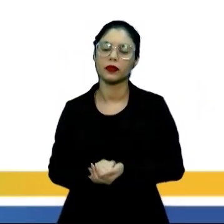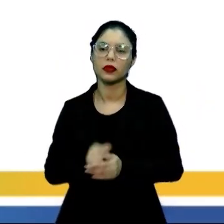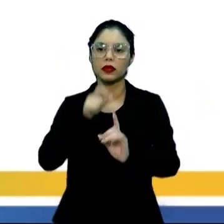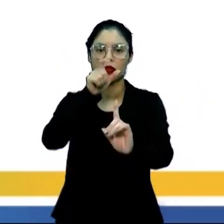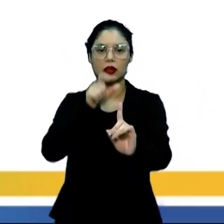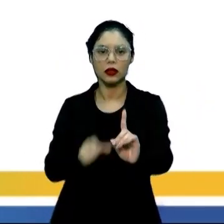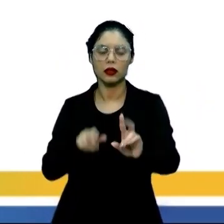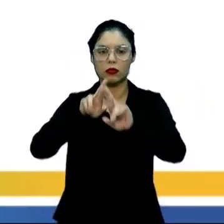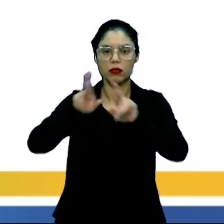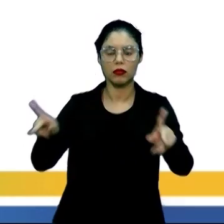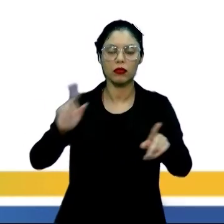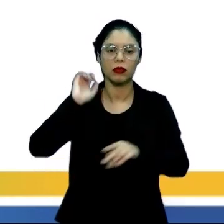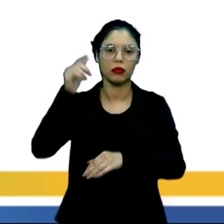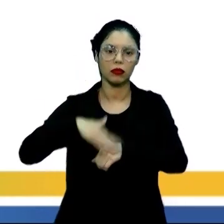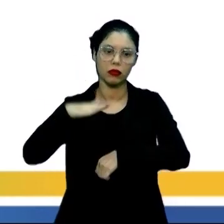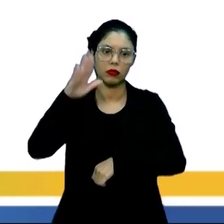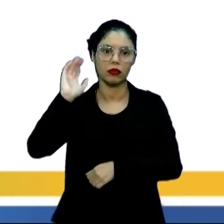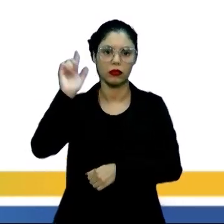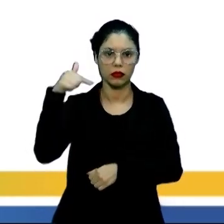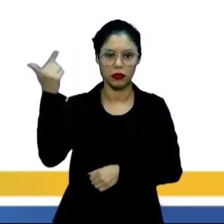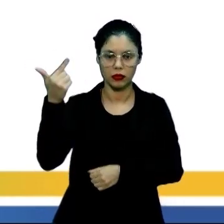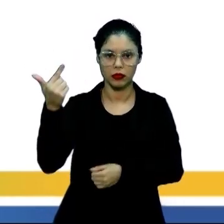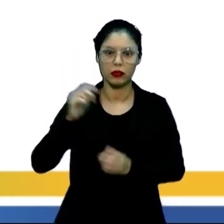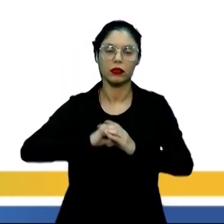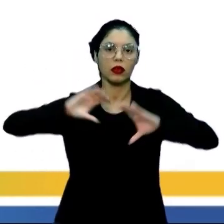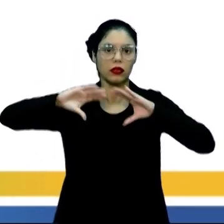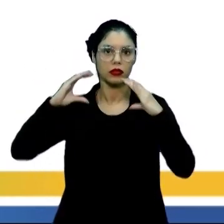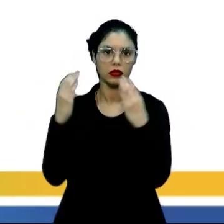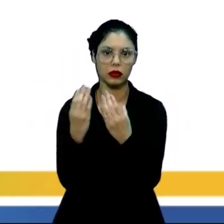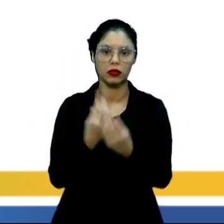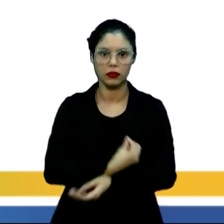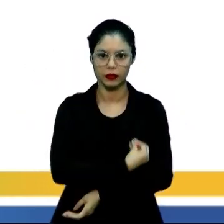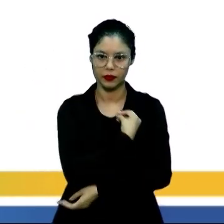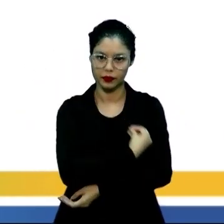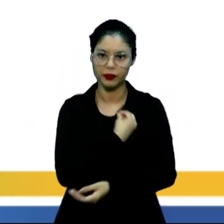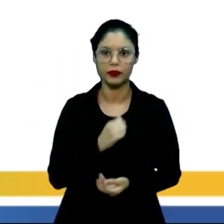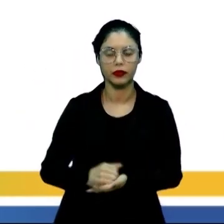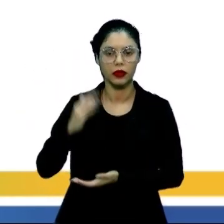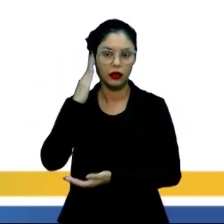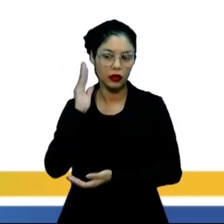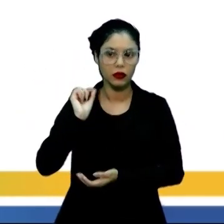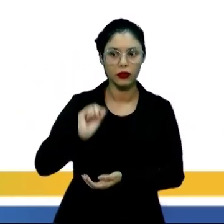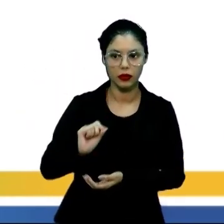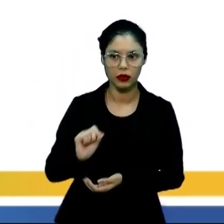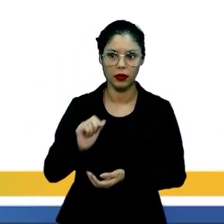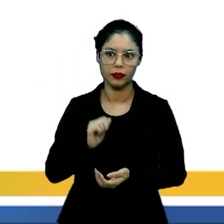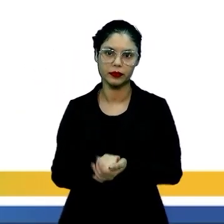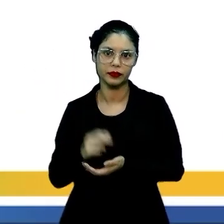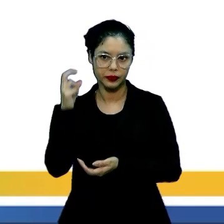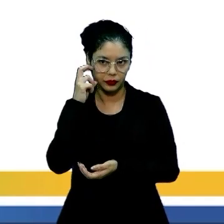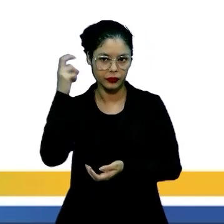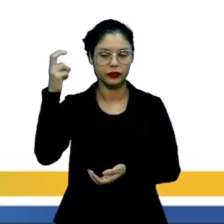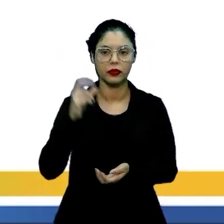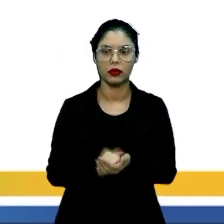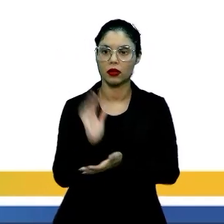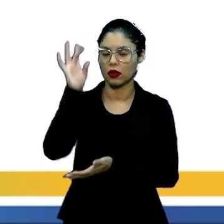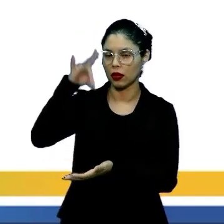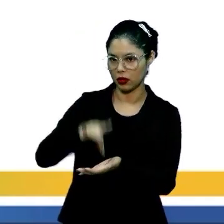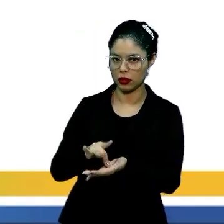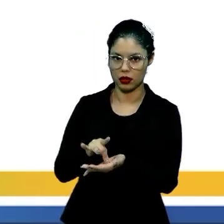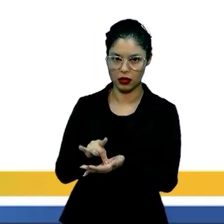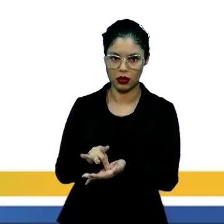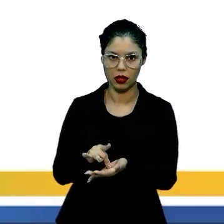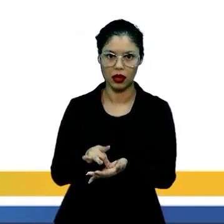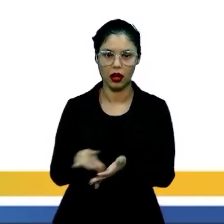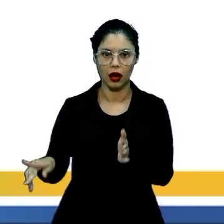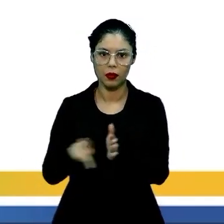que nos difere dos demais seres vivos. Compreendendo que a cultura corporal é uma realidade inerente ao ser